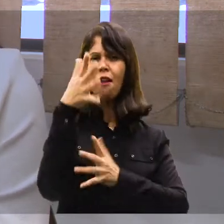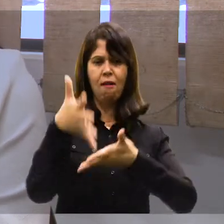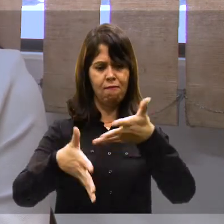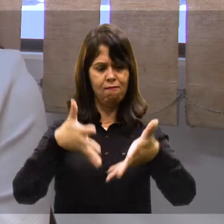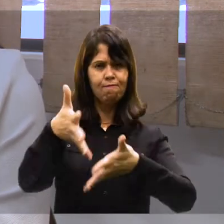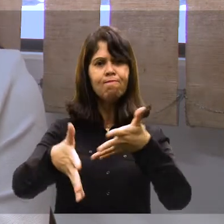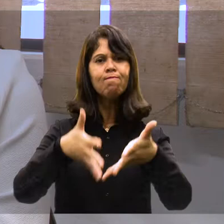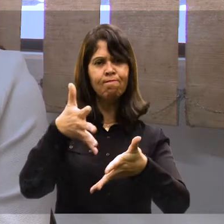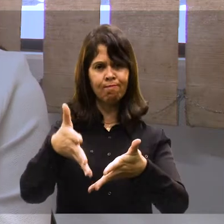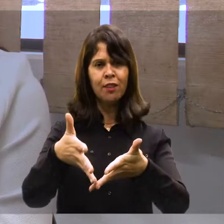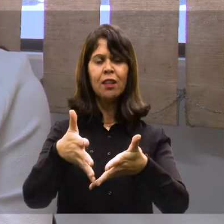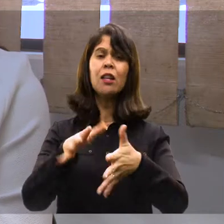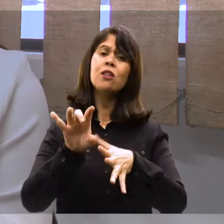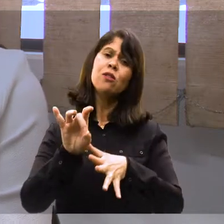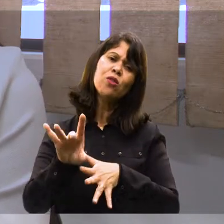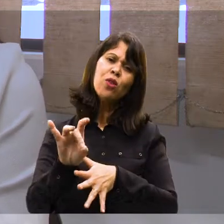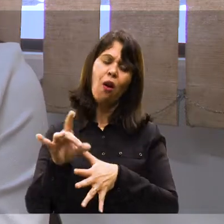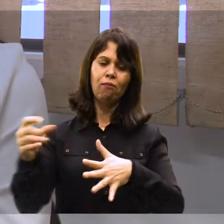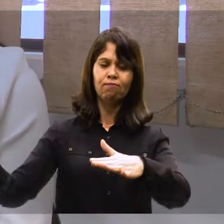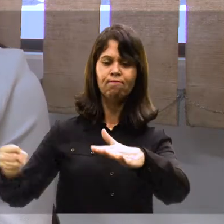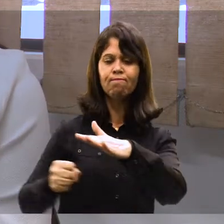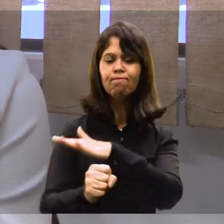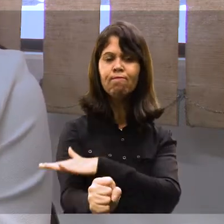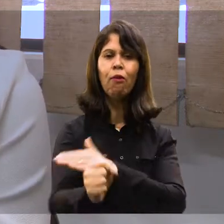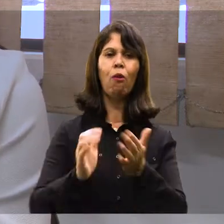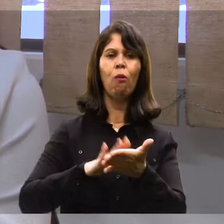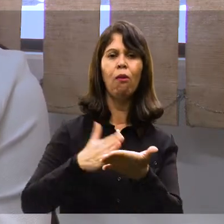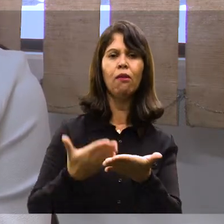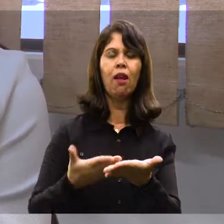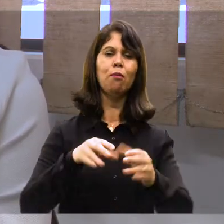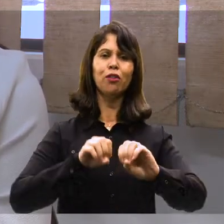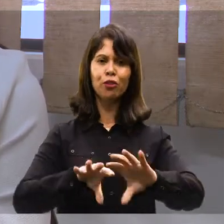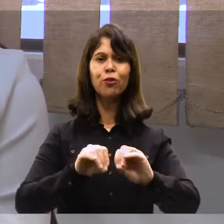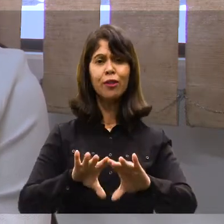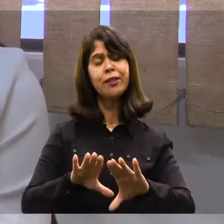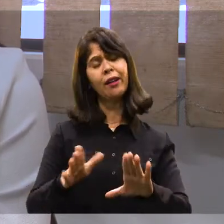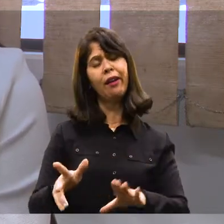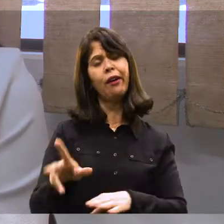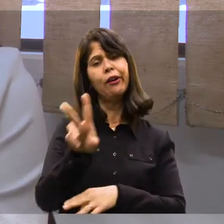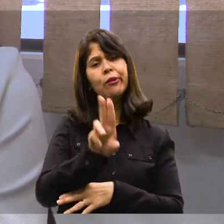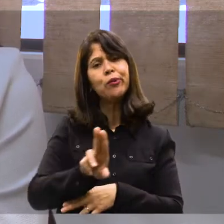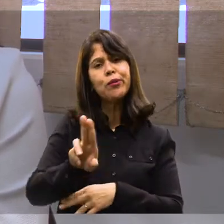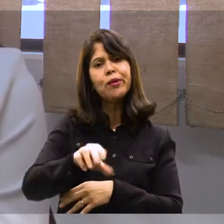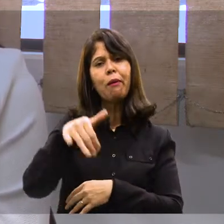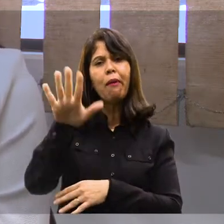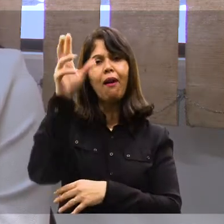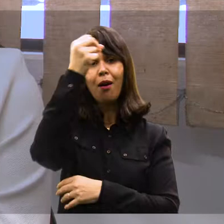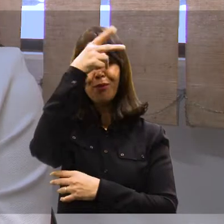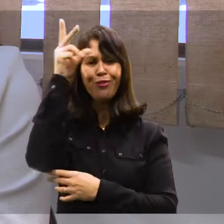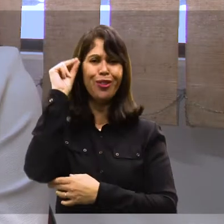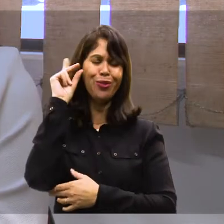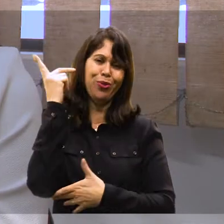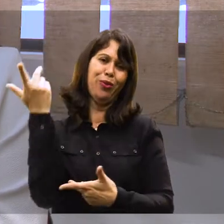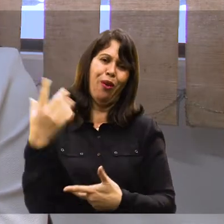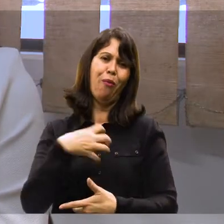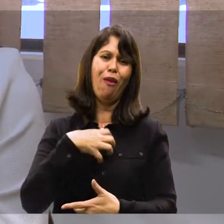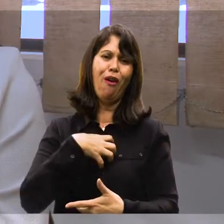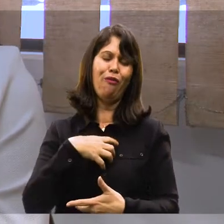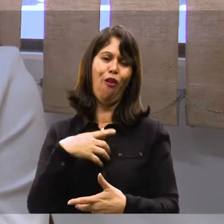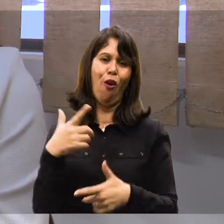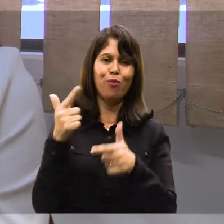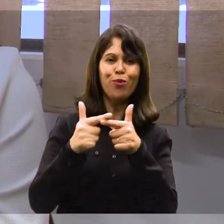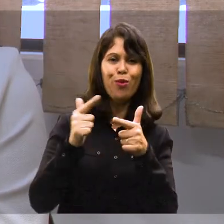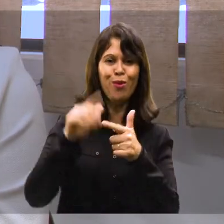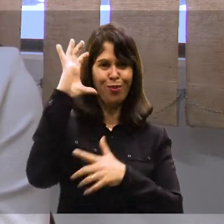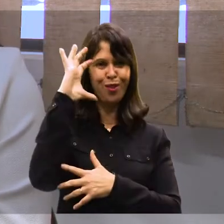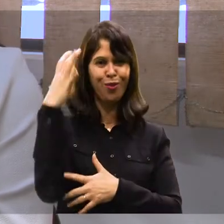fazer uma instrução em libras, não só e não com a presença do intérprete educacional, que é o que as prefeituras têm feito. Então, nessa pesquisa,